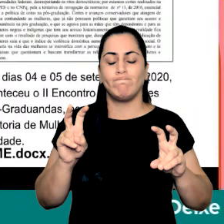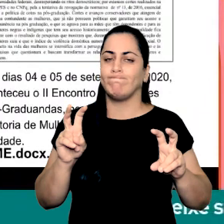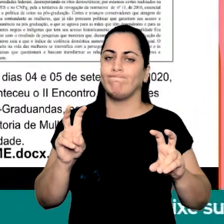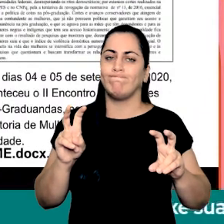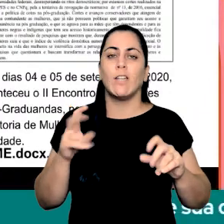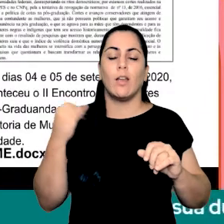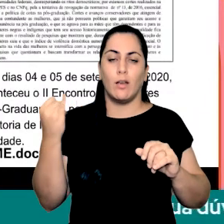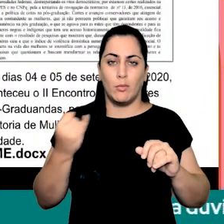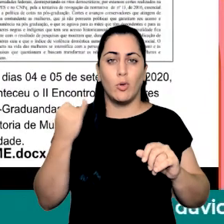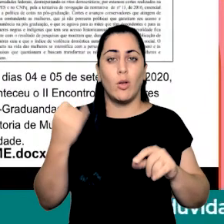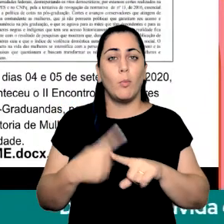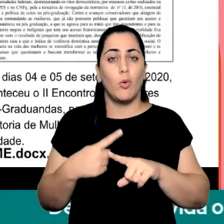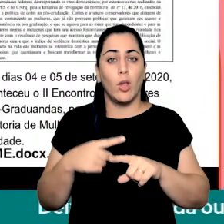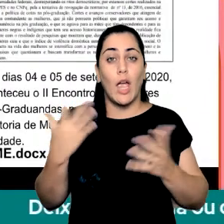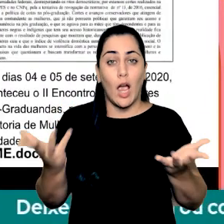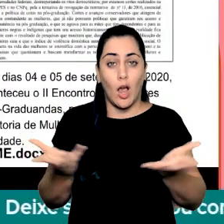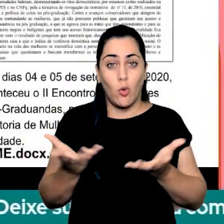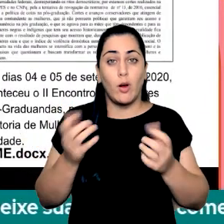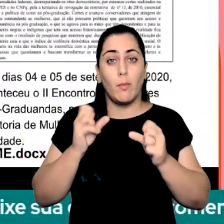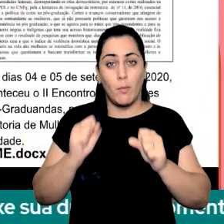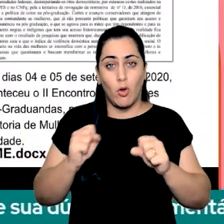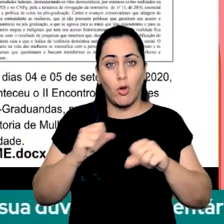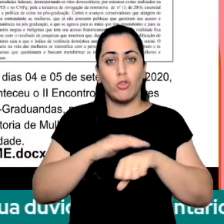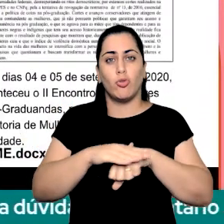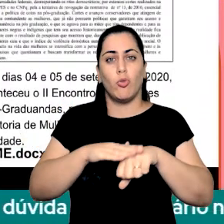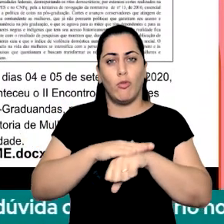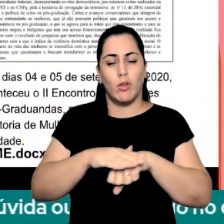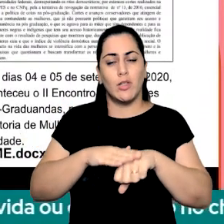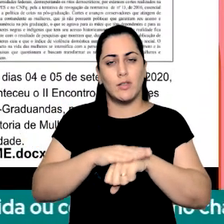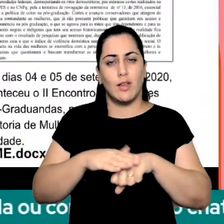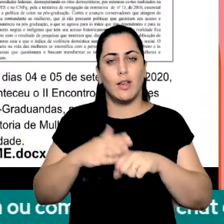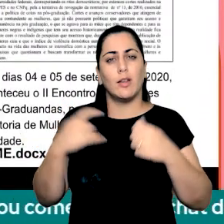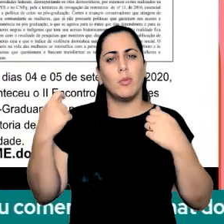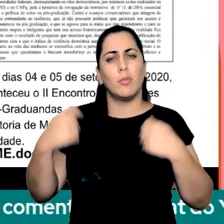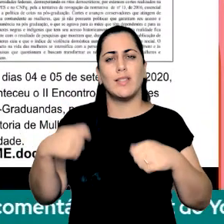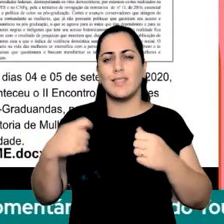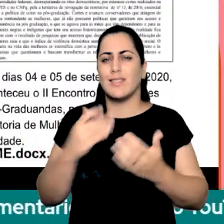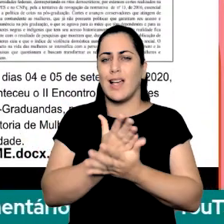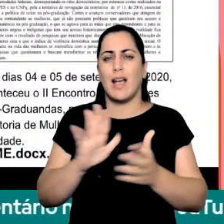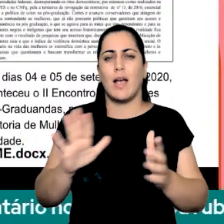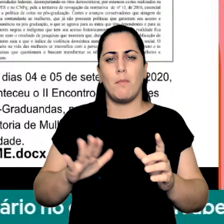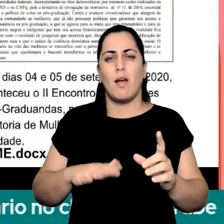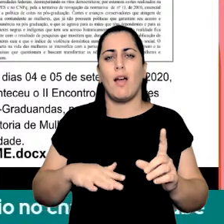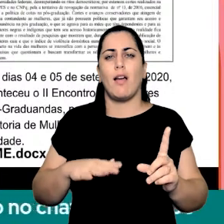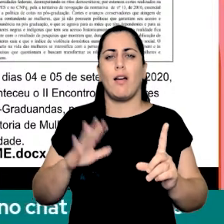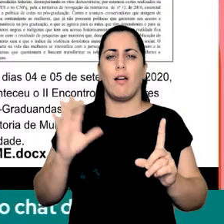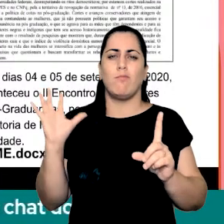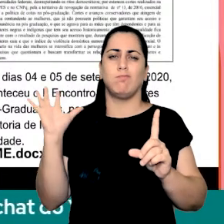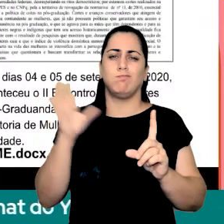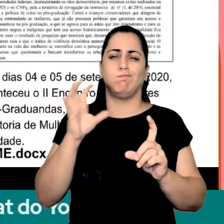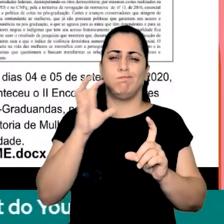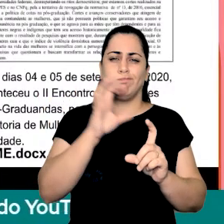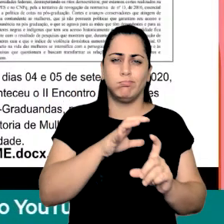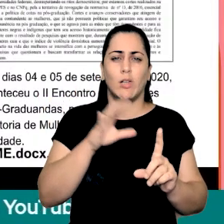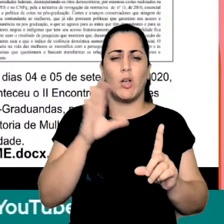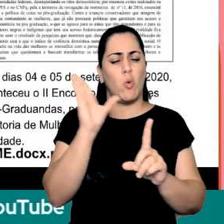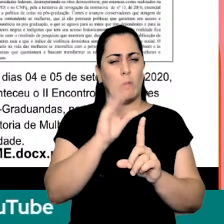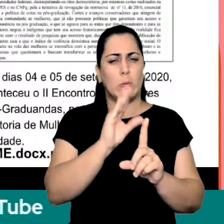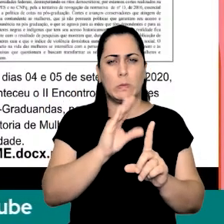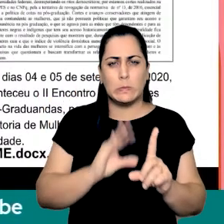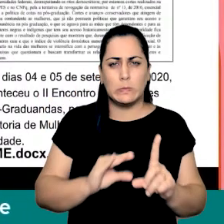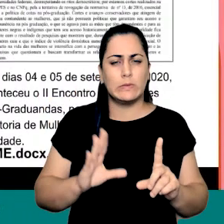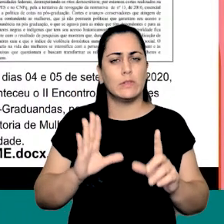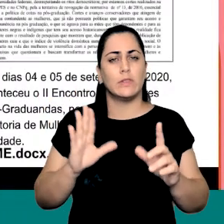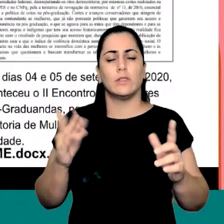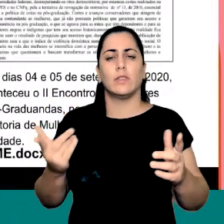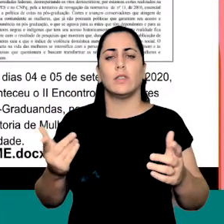porque agora a gente pode falar agora a gente tem que eliminar todo tipo de assédio e abuso principalmente dentro da academia e